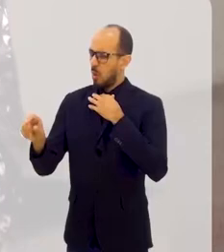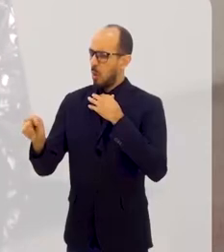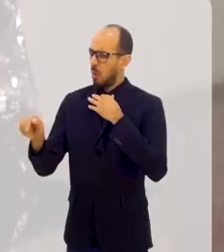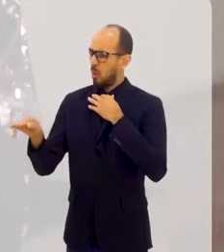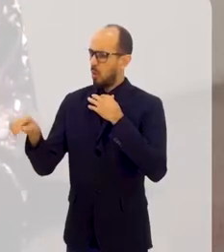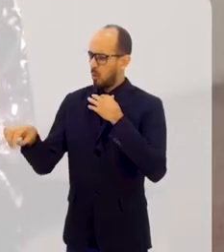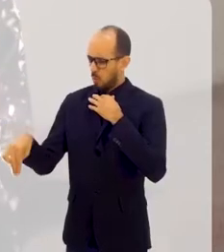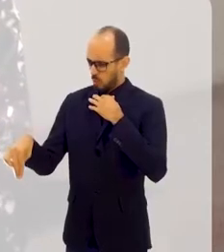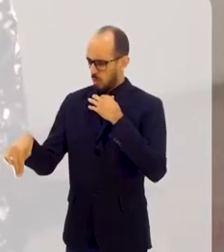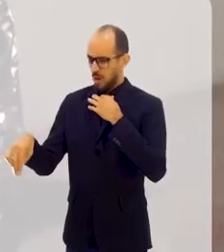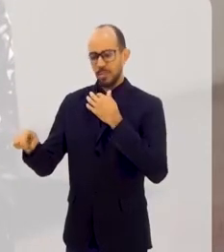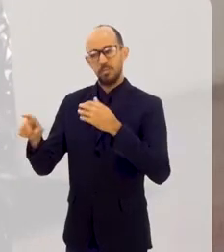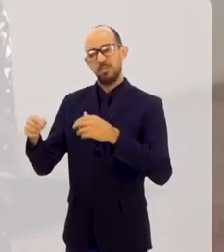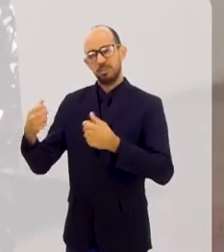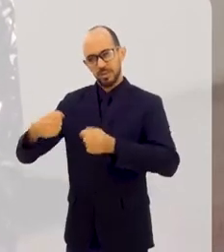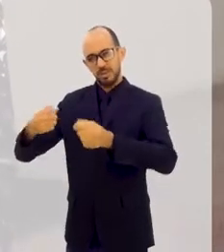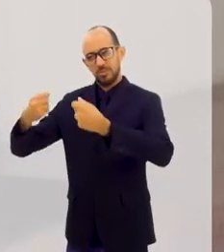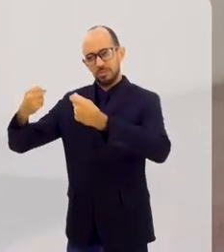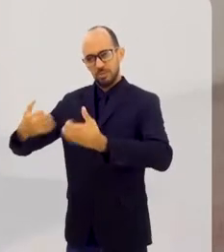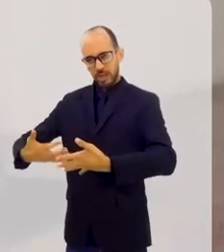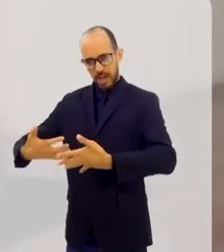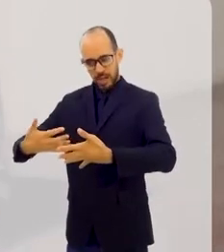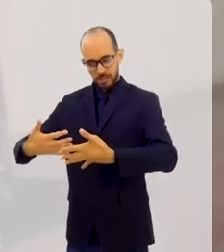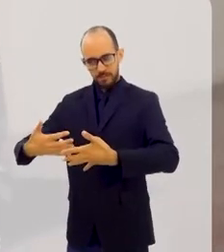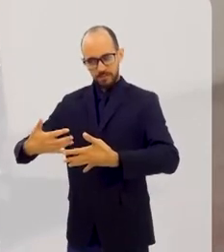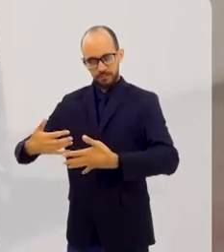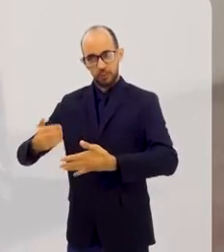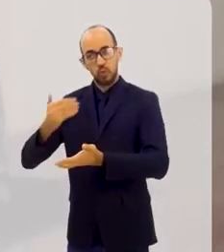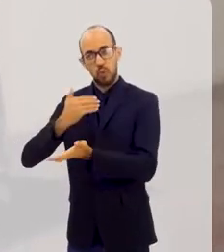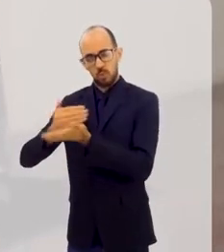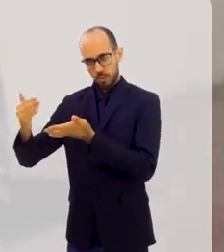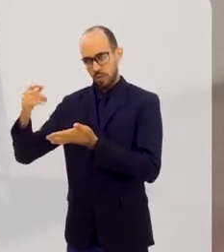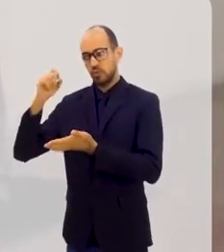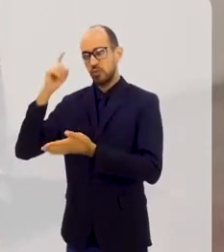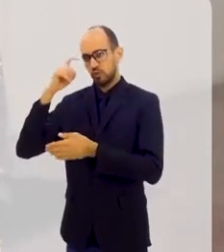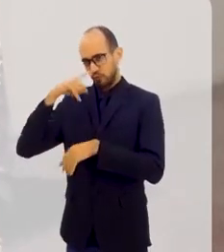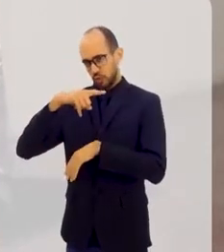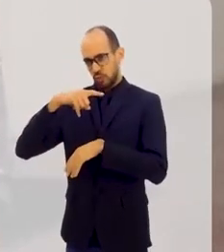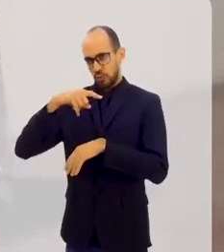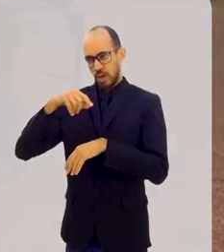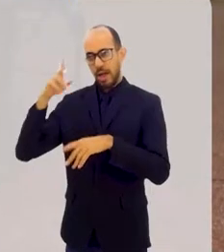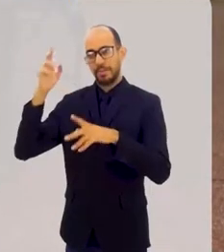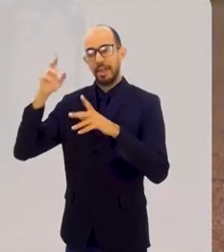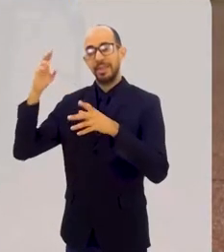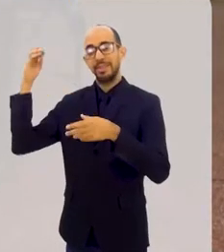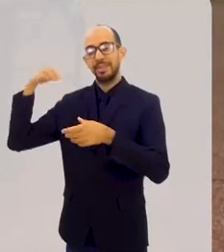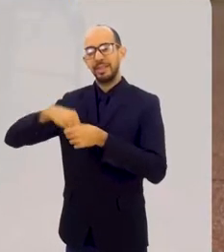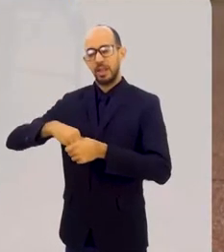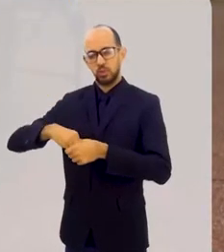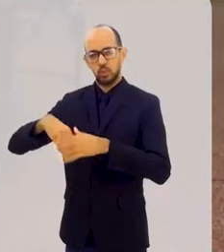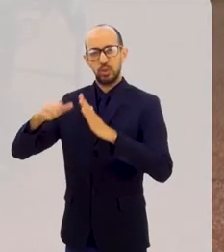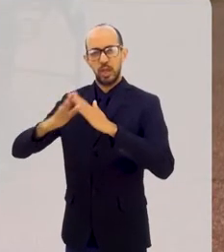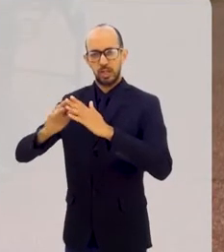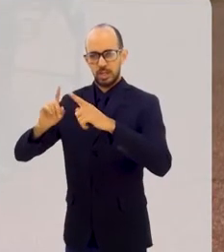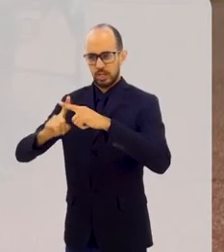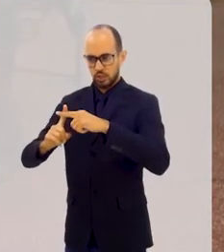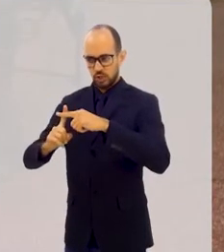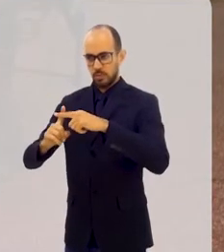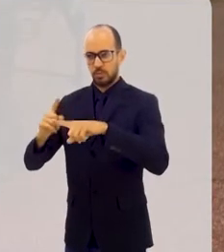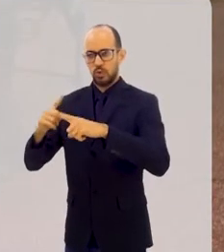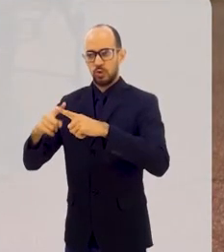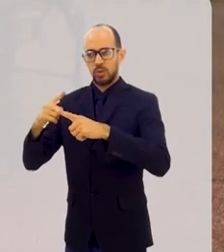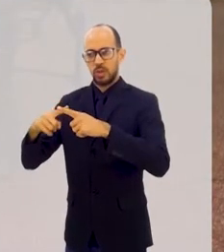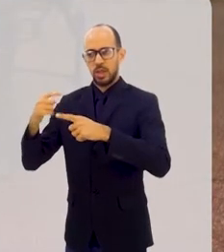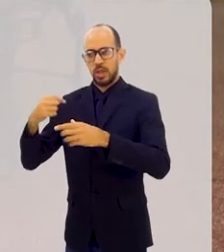não, eu tenho que explicar isso aí. Então, para mim, no início foi difícil. Até no meio da igreja. Eu imagino. Porque